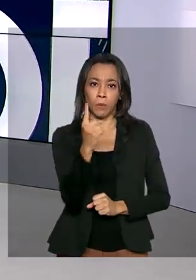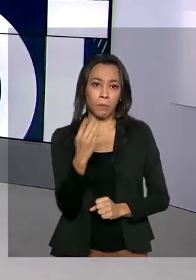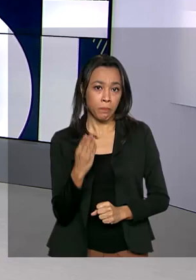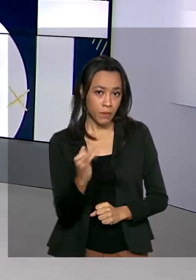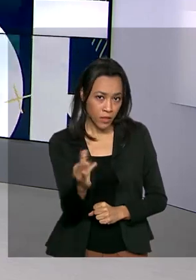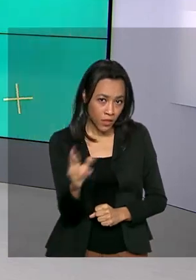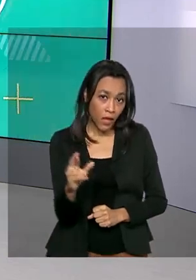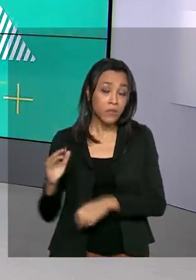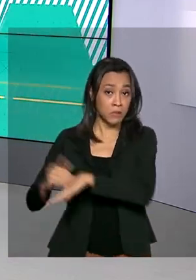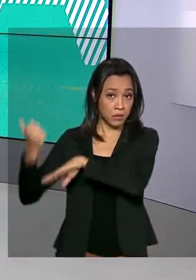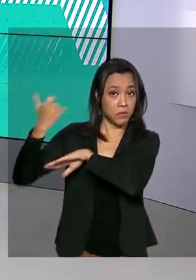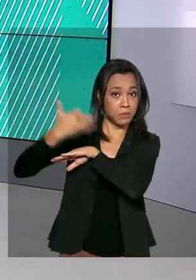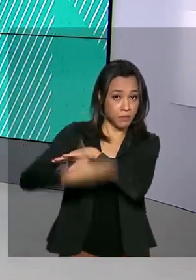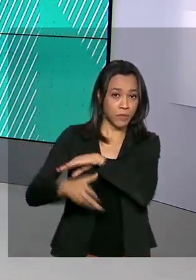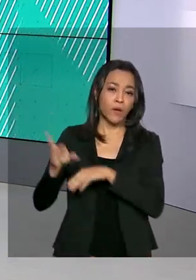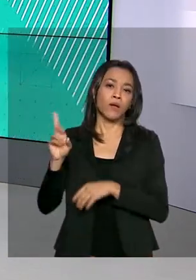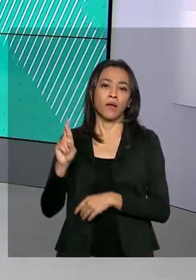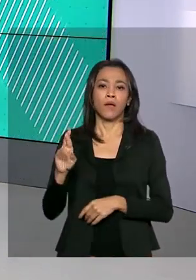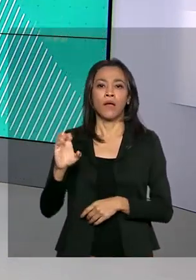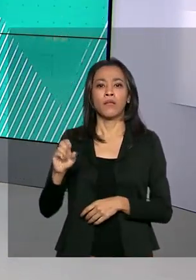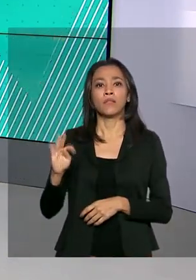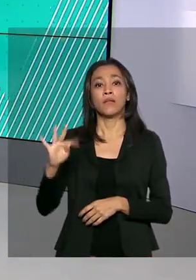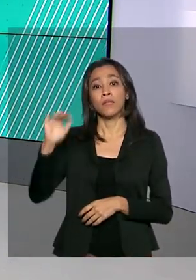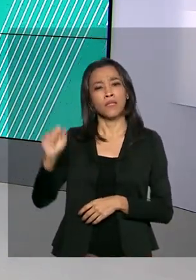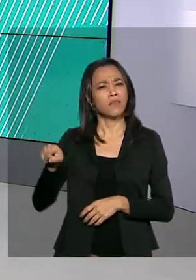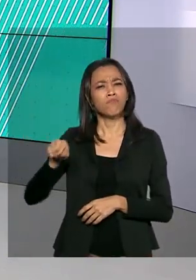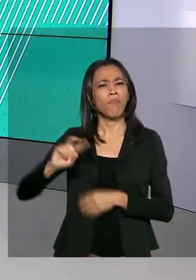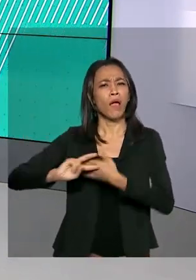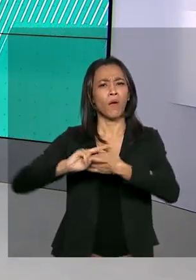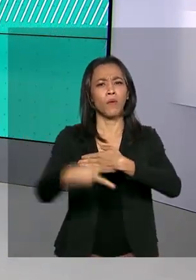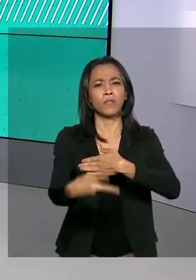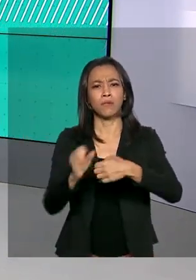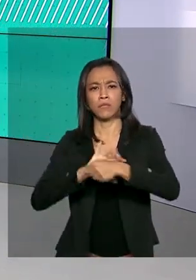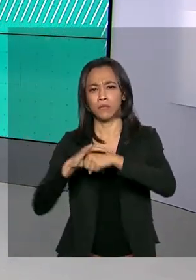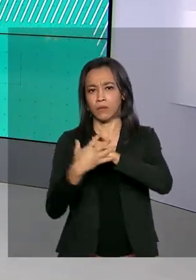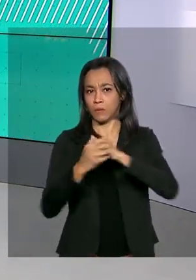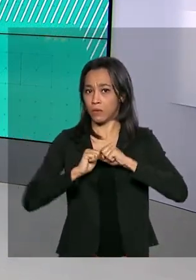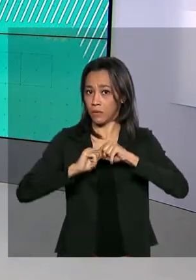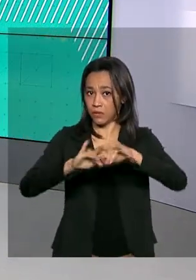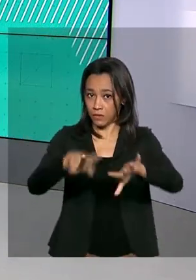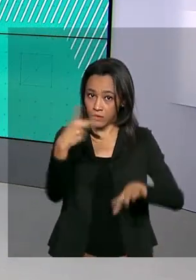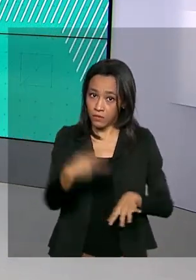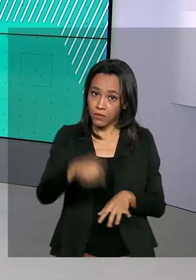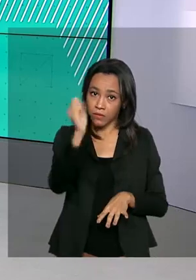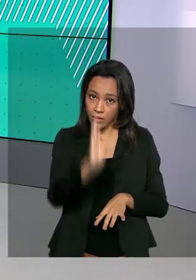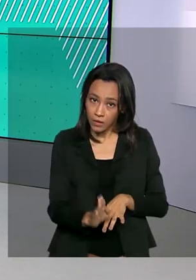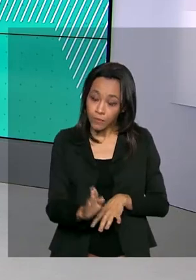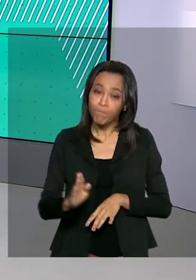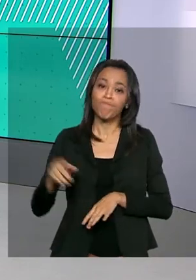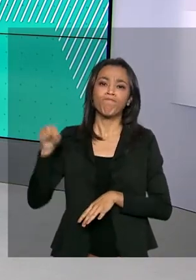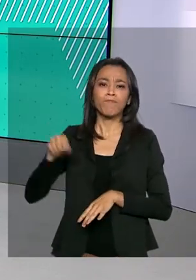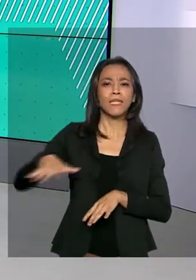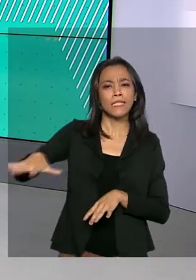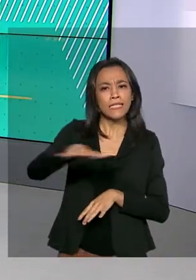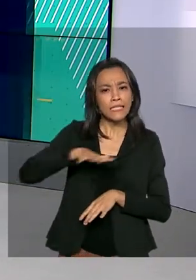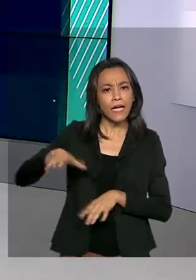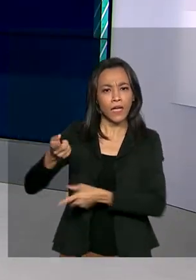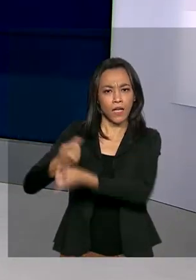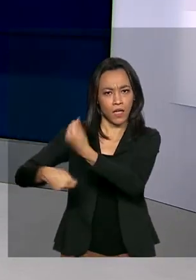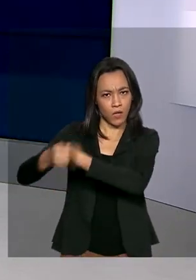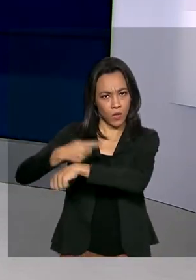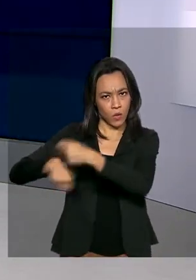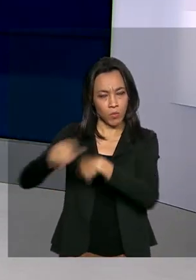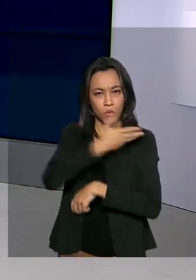acordo com a Receita Federal, o resultado reflete os efeitos da crise do coronavírus no Brasil. Segundo a área econômica do governo,